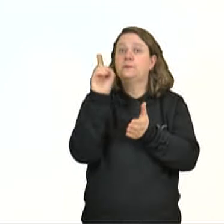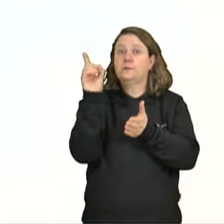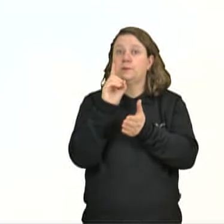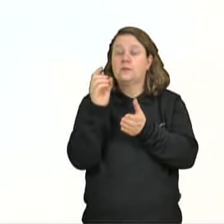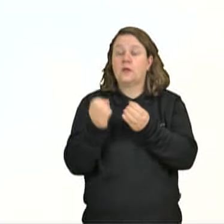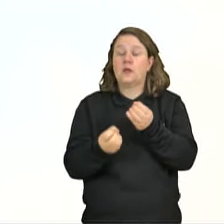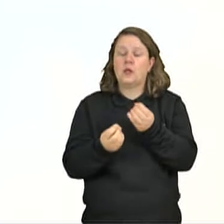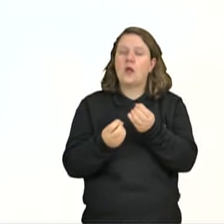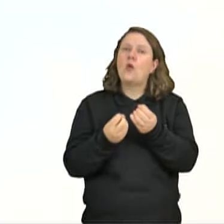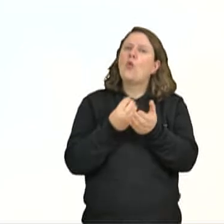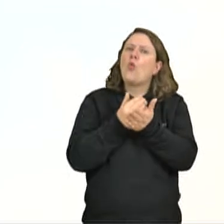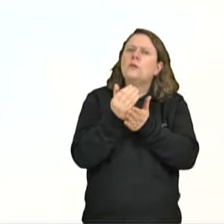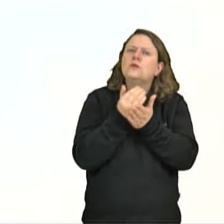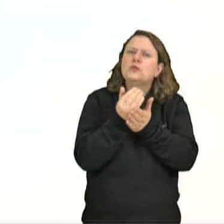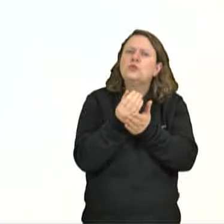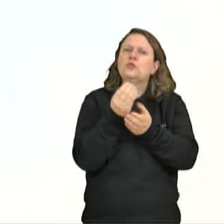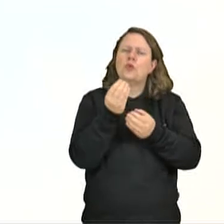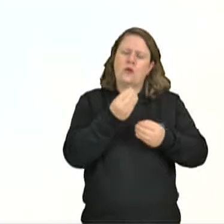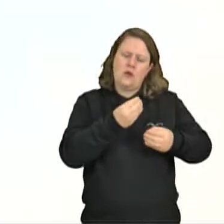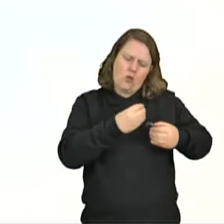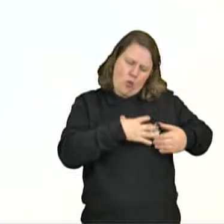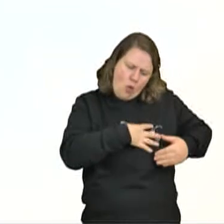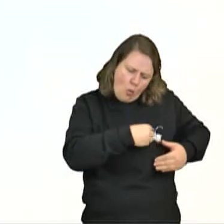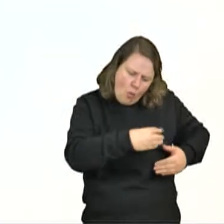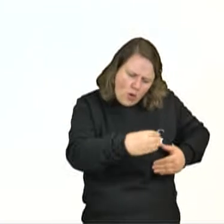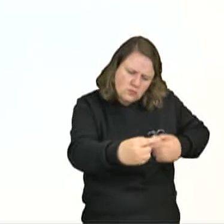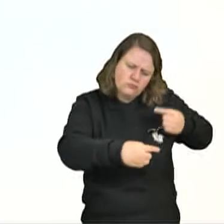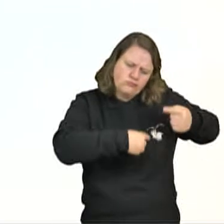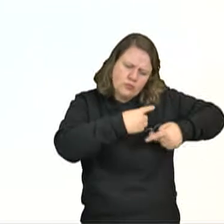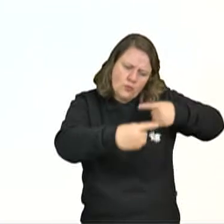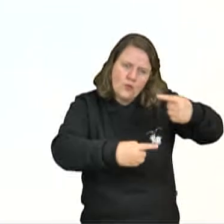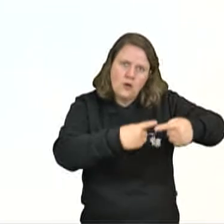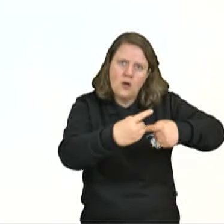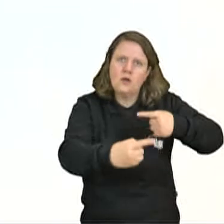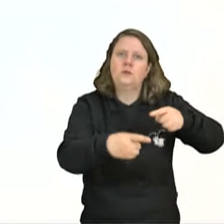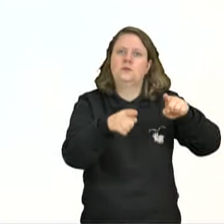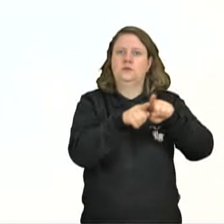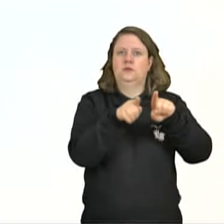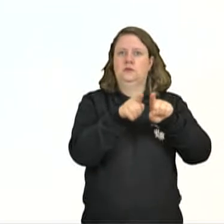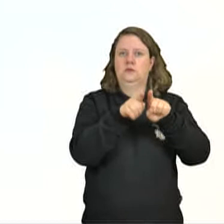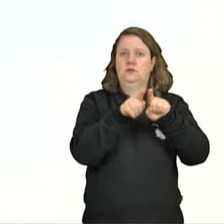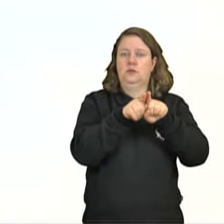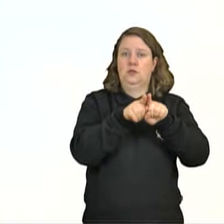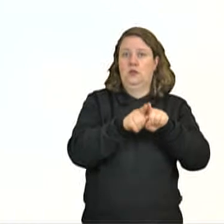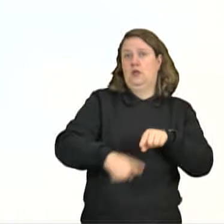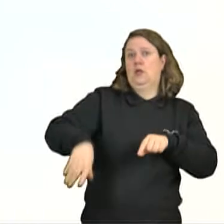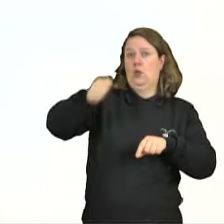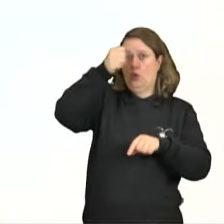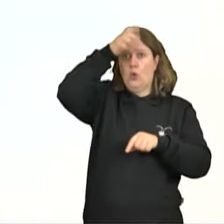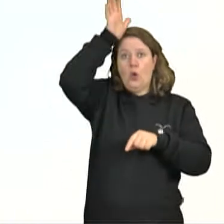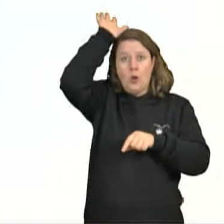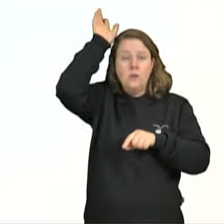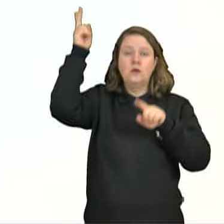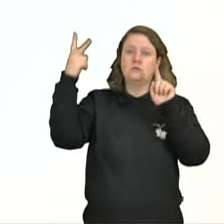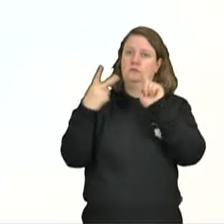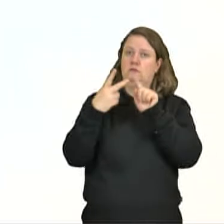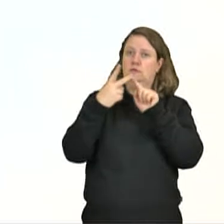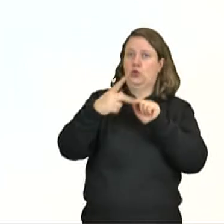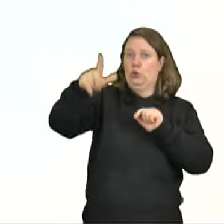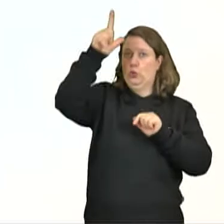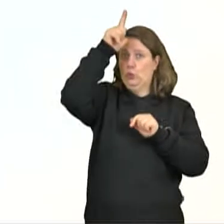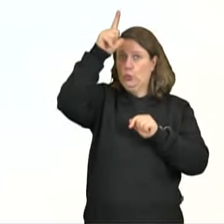nasceu da conjugação de heranças romanas e heranças germânicas. Do Império Romano, nós vamos ter o